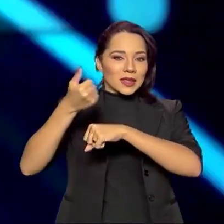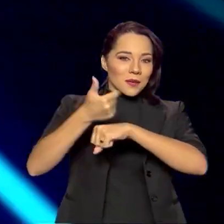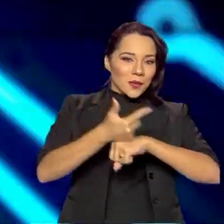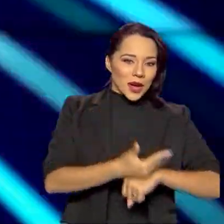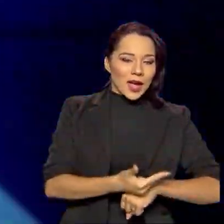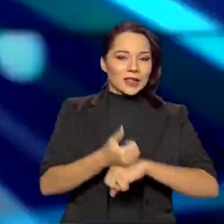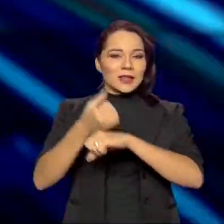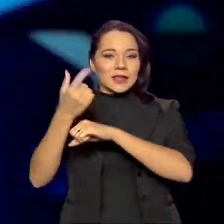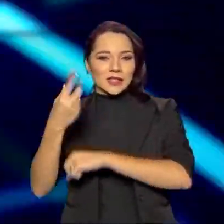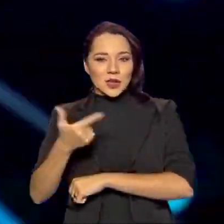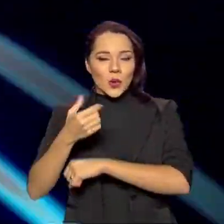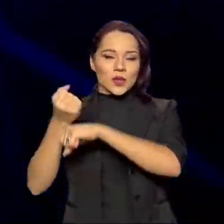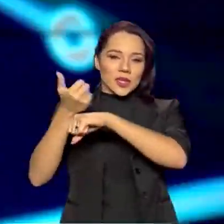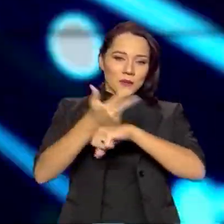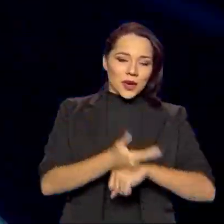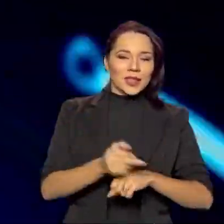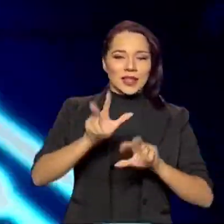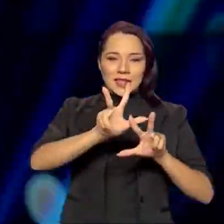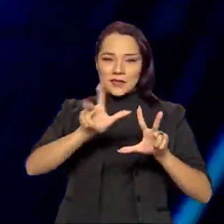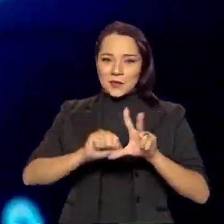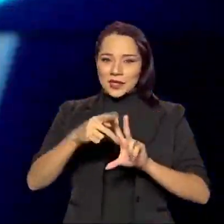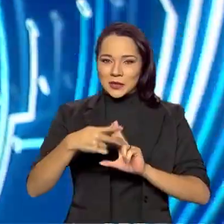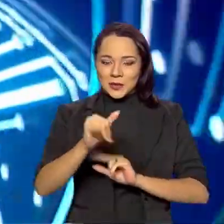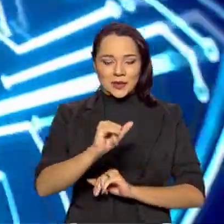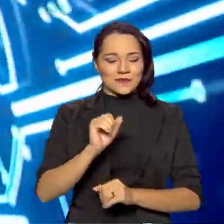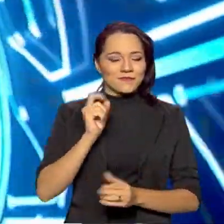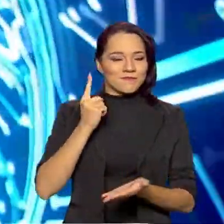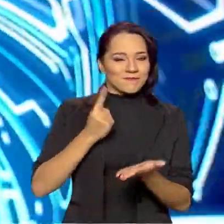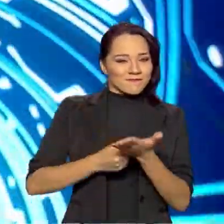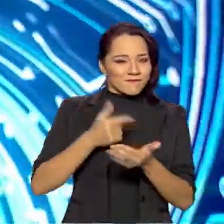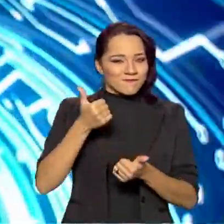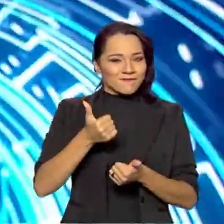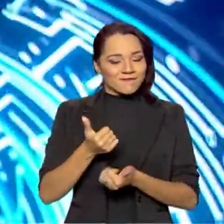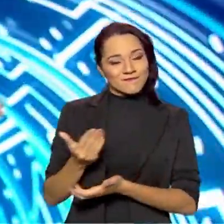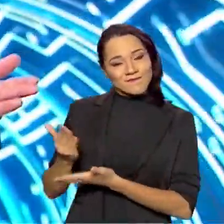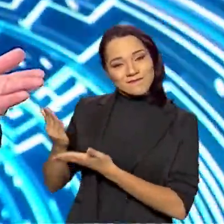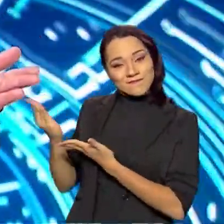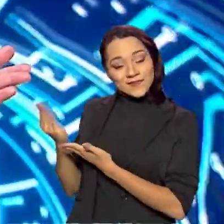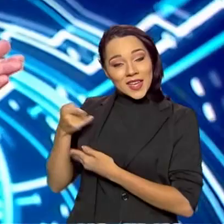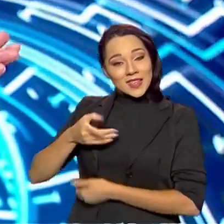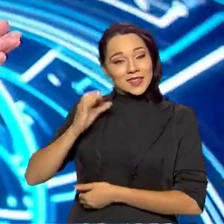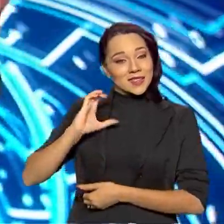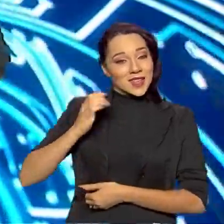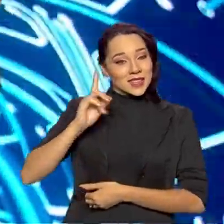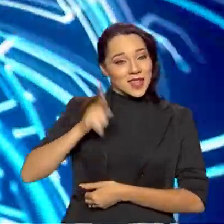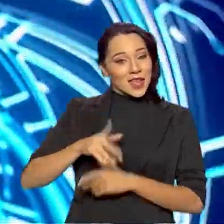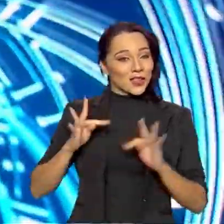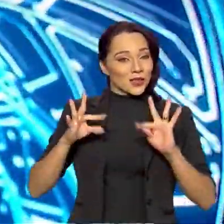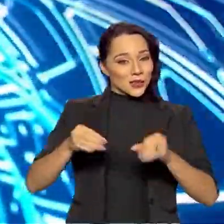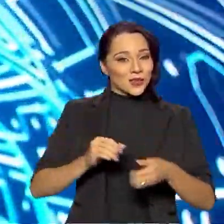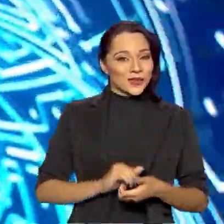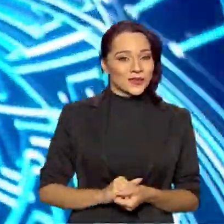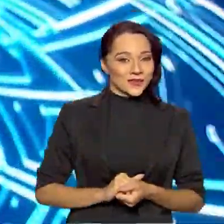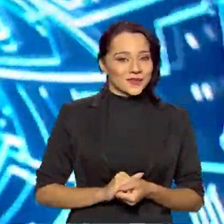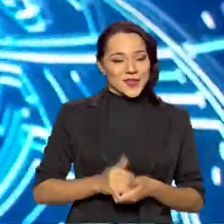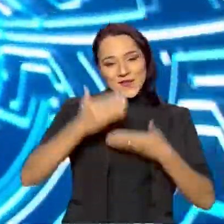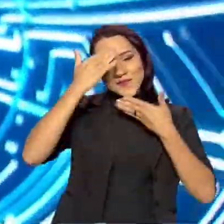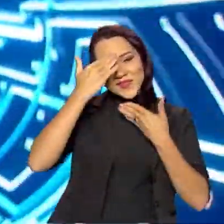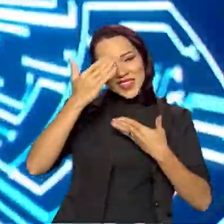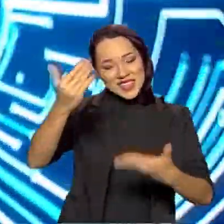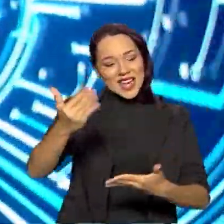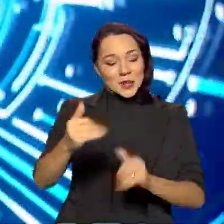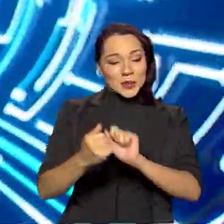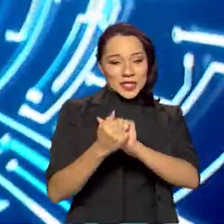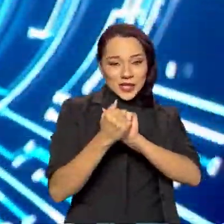lá no aplicativo da TV Brasil Play. Combinado? Eu sou a Karina Cardoso e esse é o Ciência é Tudo. Obrigada